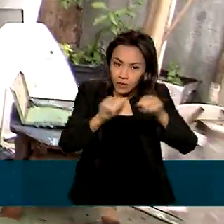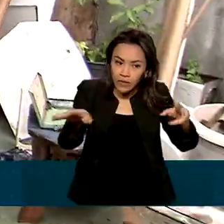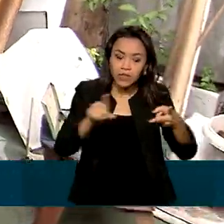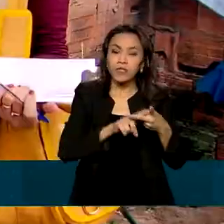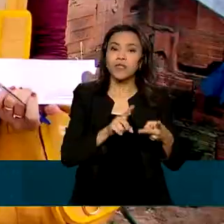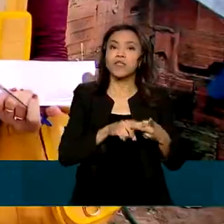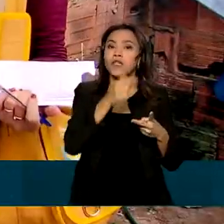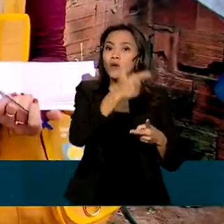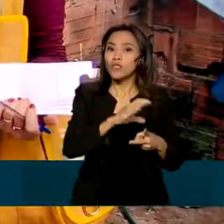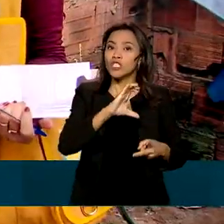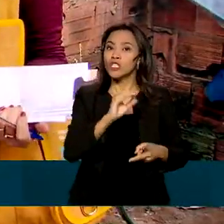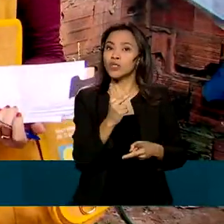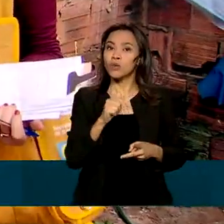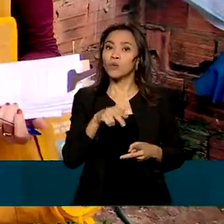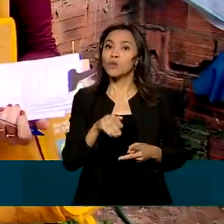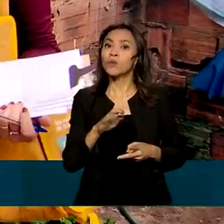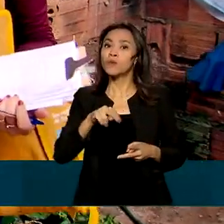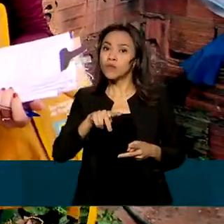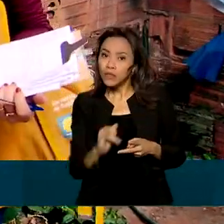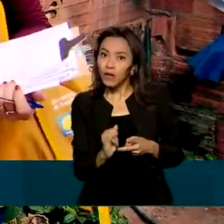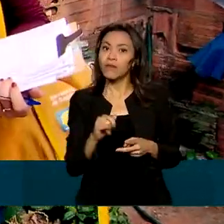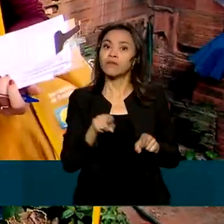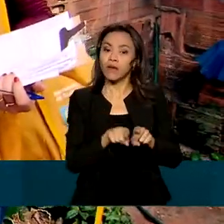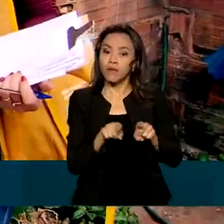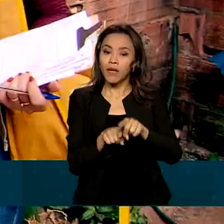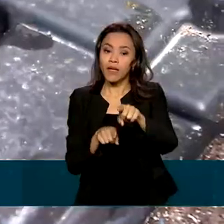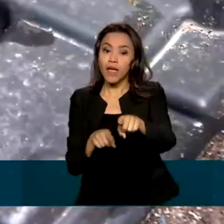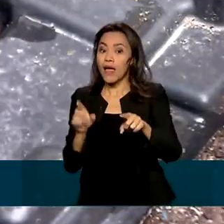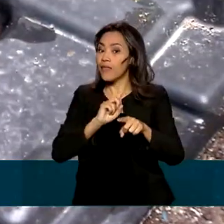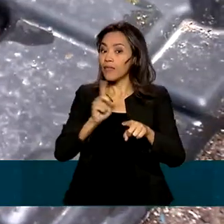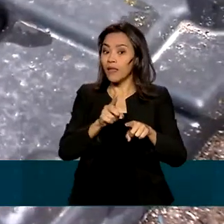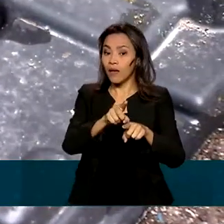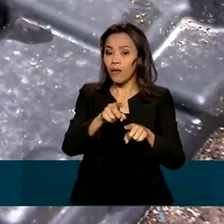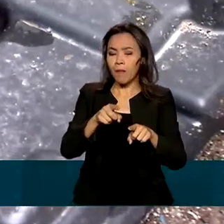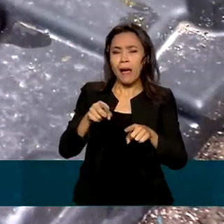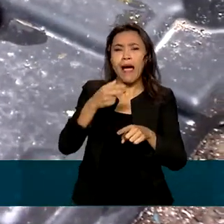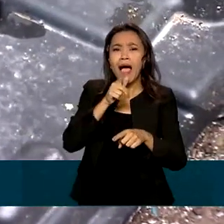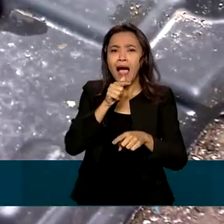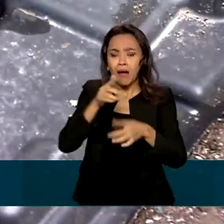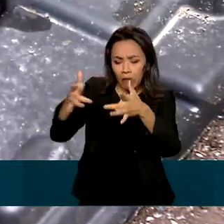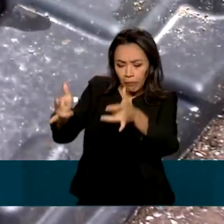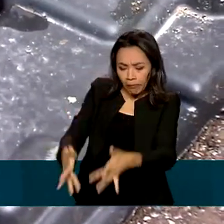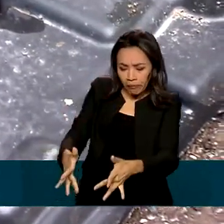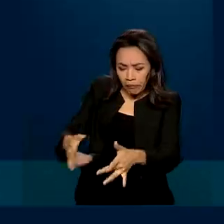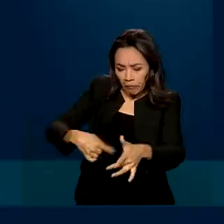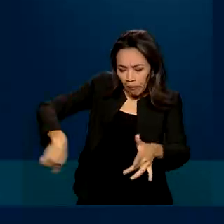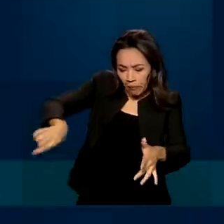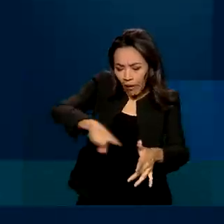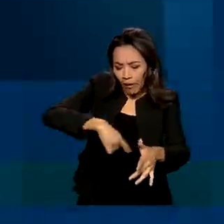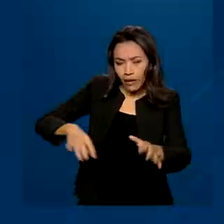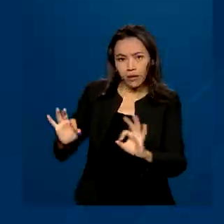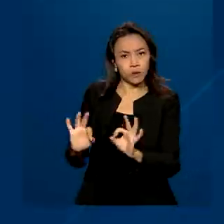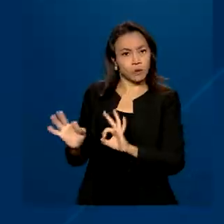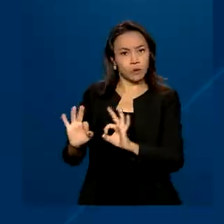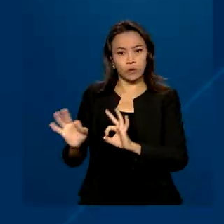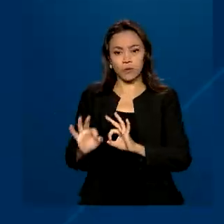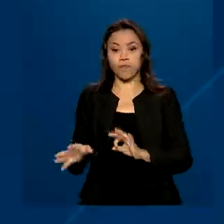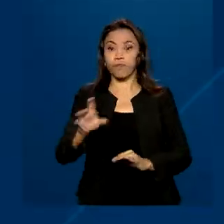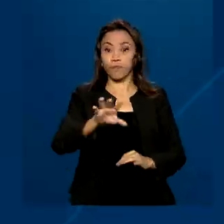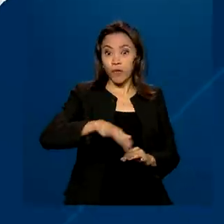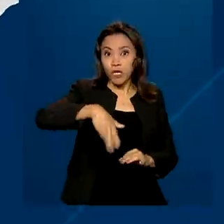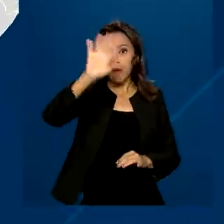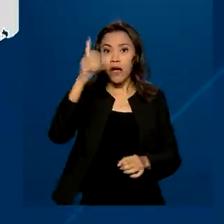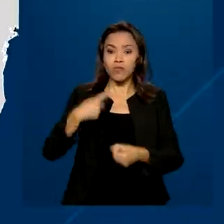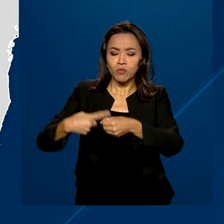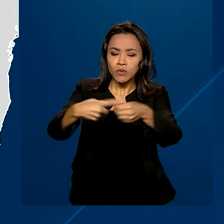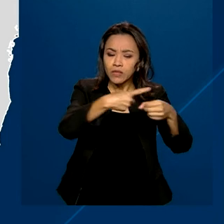ao mosquito, a Aedes aegypti, é não deixar água parada em qualquer tipo de recipiente. Entre os municípios que mais